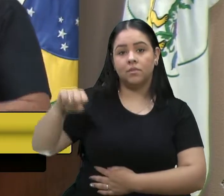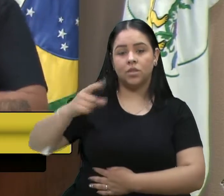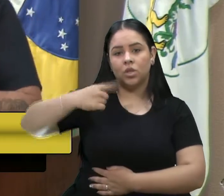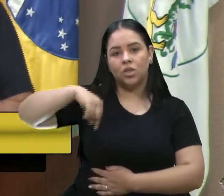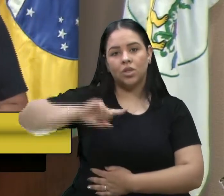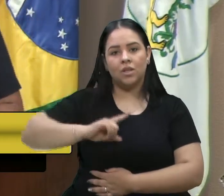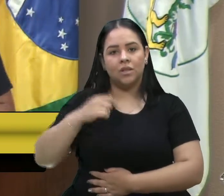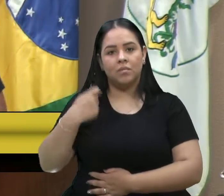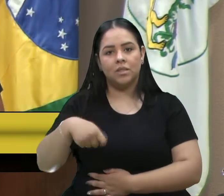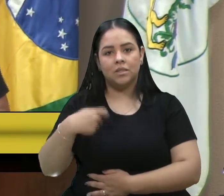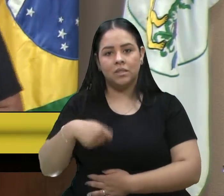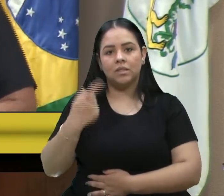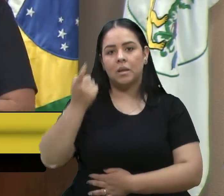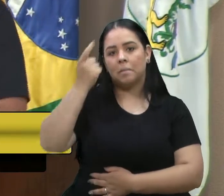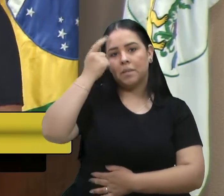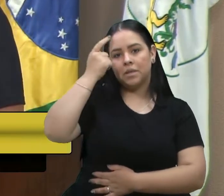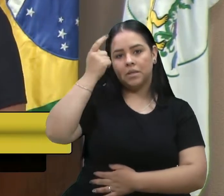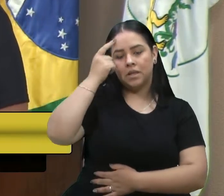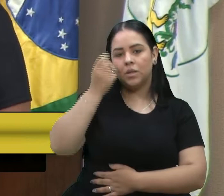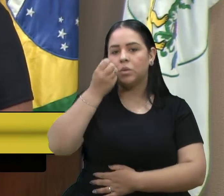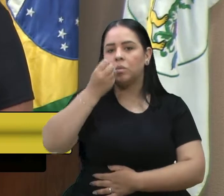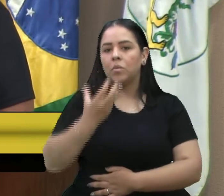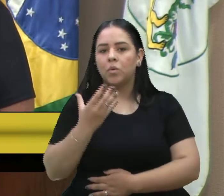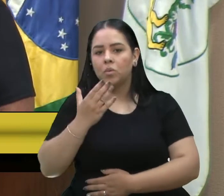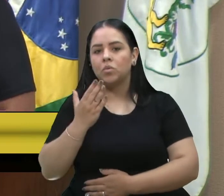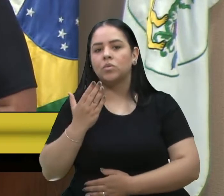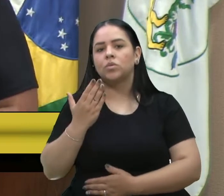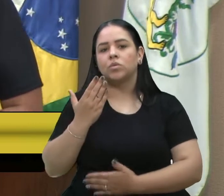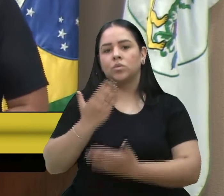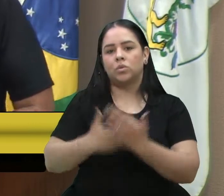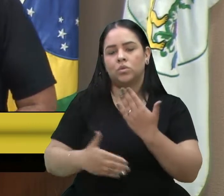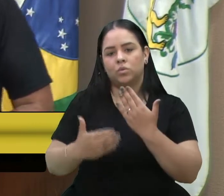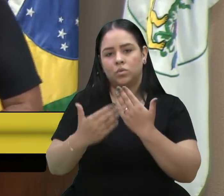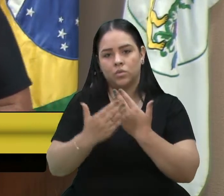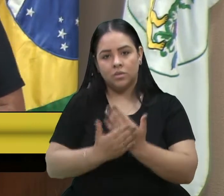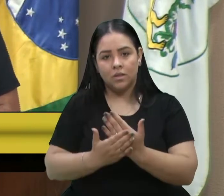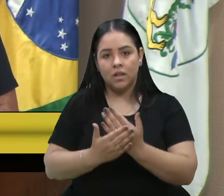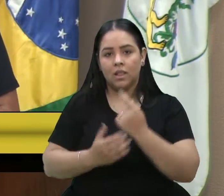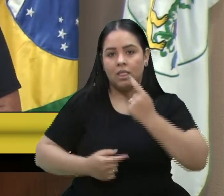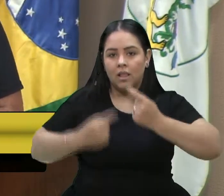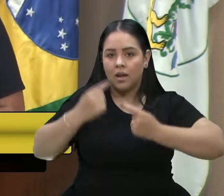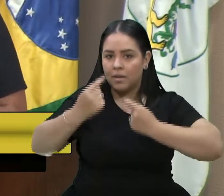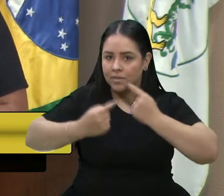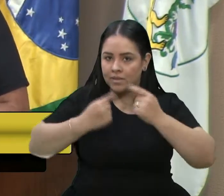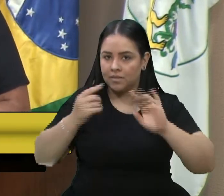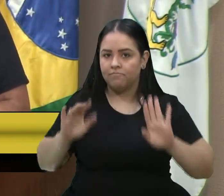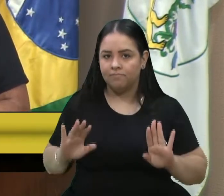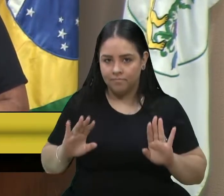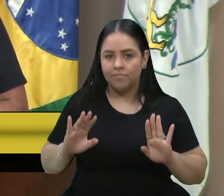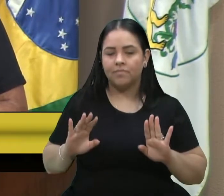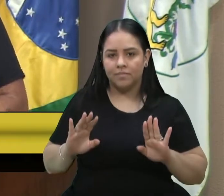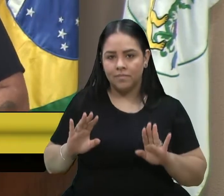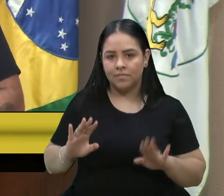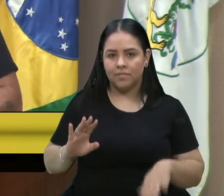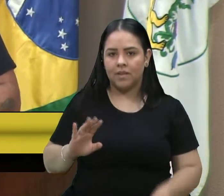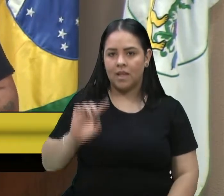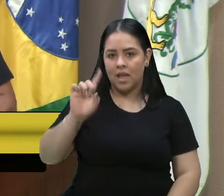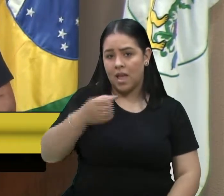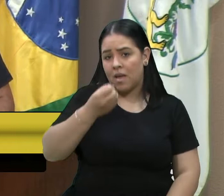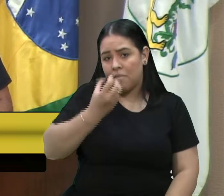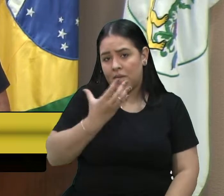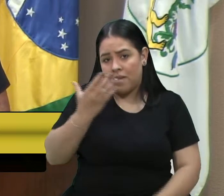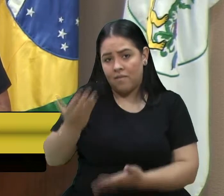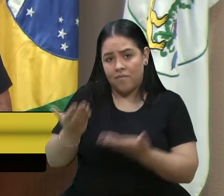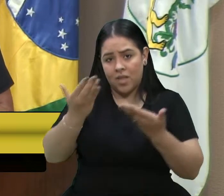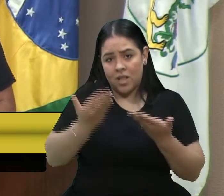precisamos pensar no bem comum da cidade. As críticas, elas são bem-vindas na